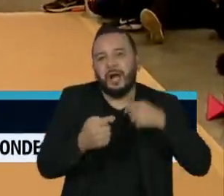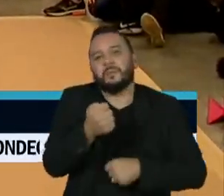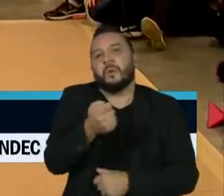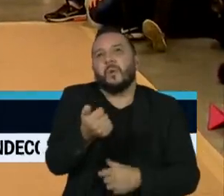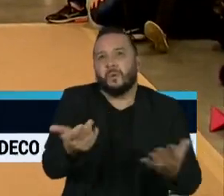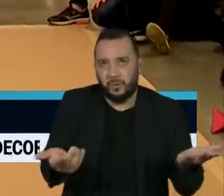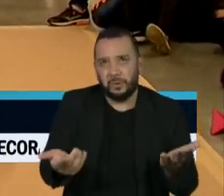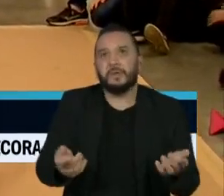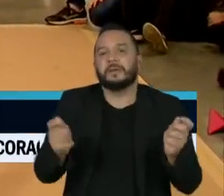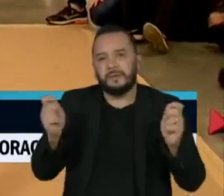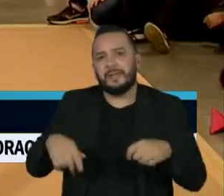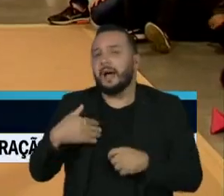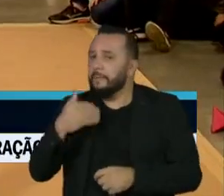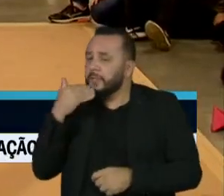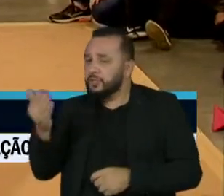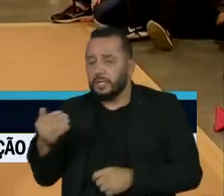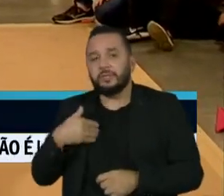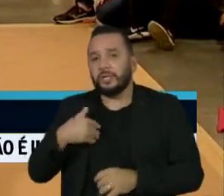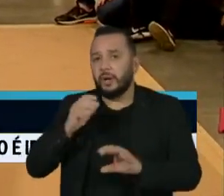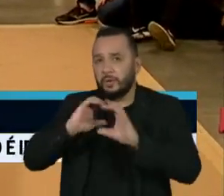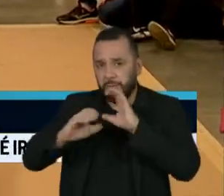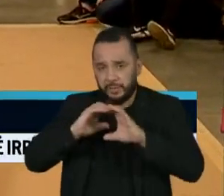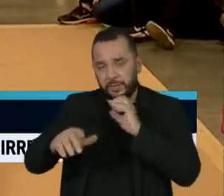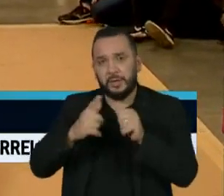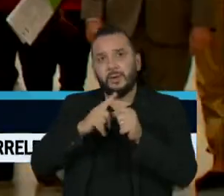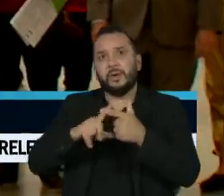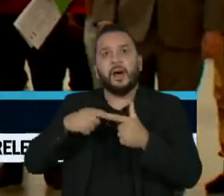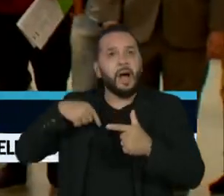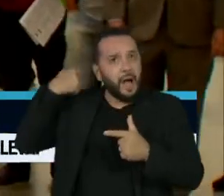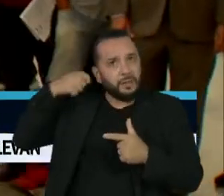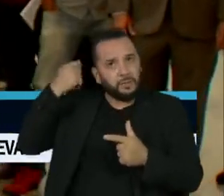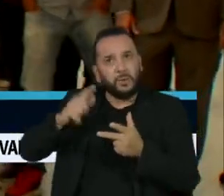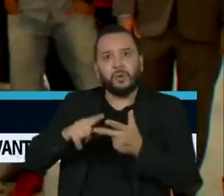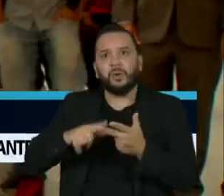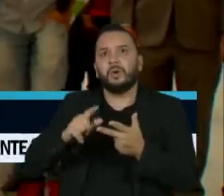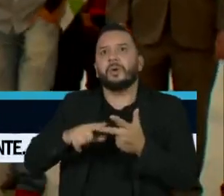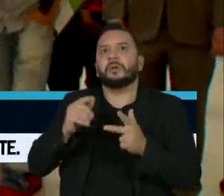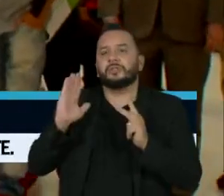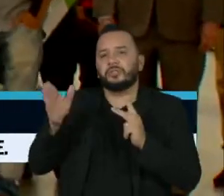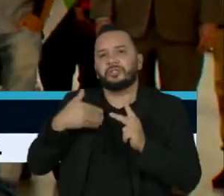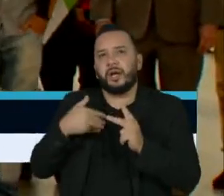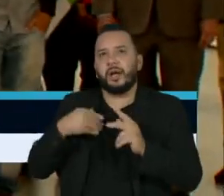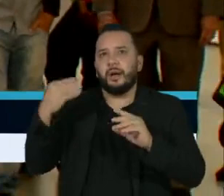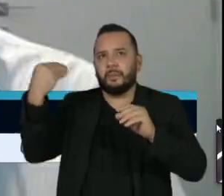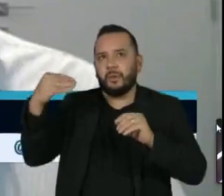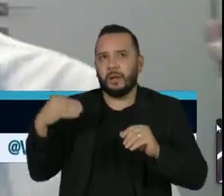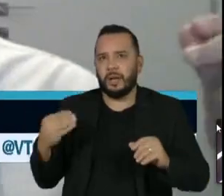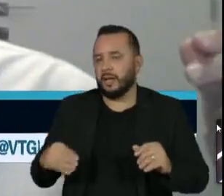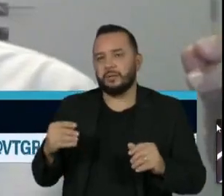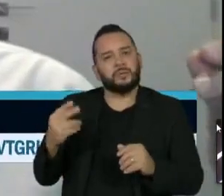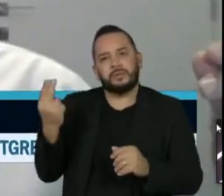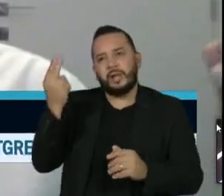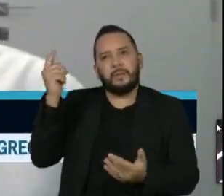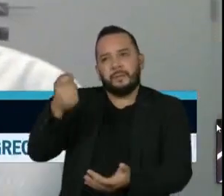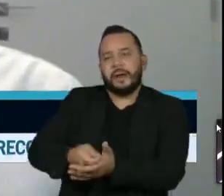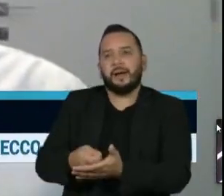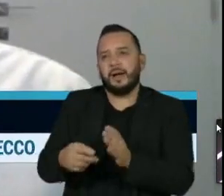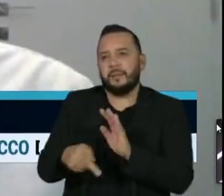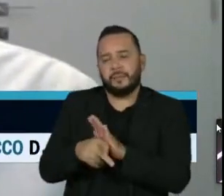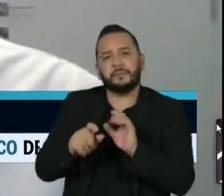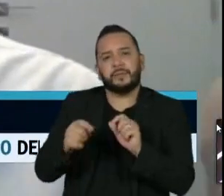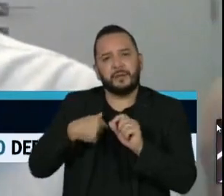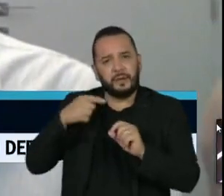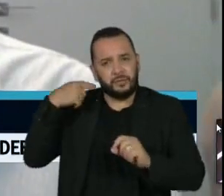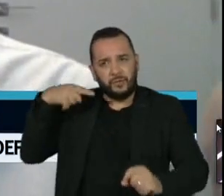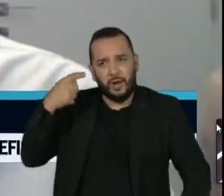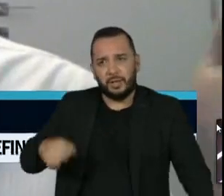comunicadores, artistas, jornalistas e blogueiros que não tenham condições de custear advogados. Nós temos visto uma